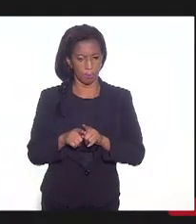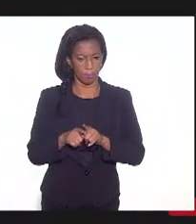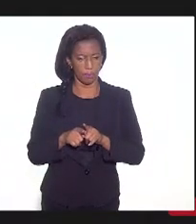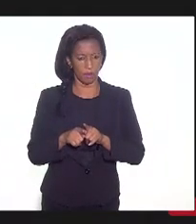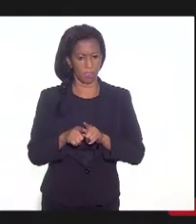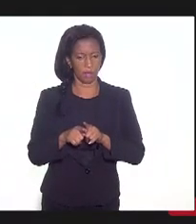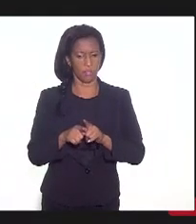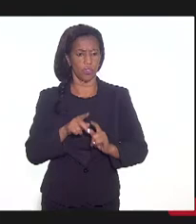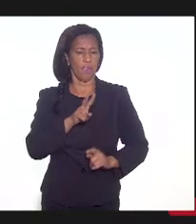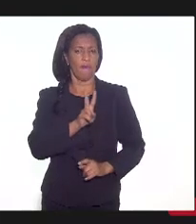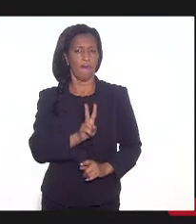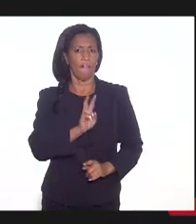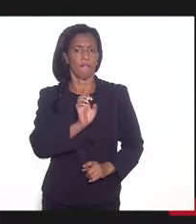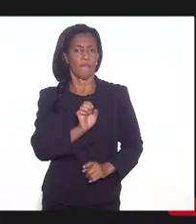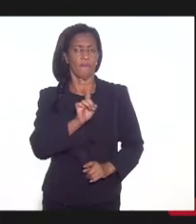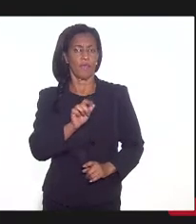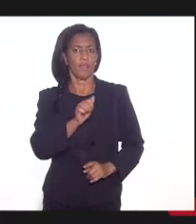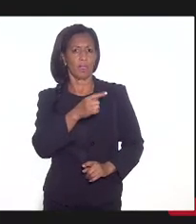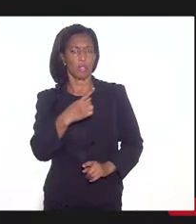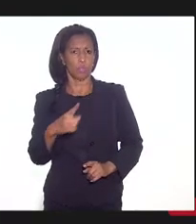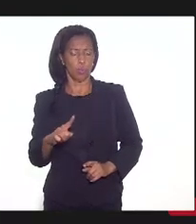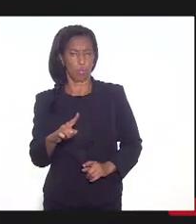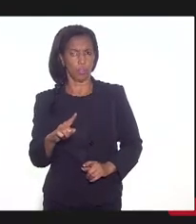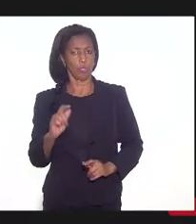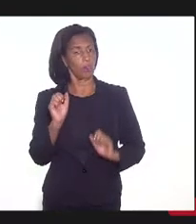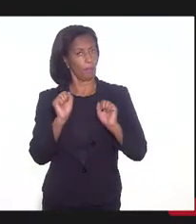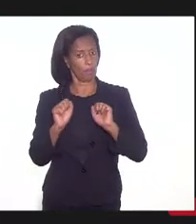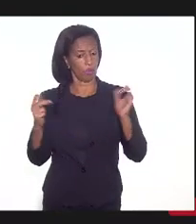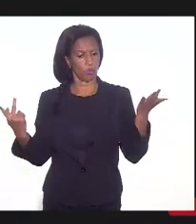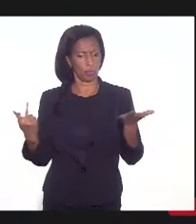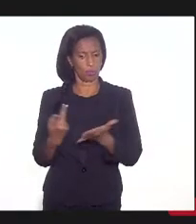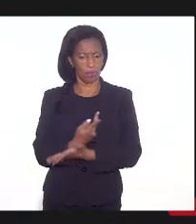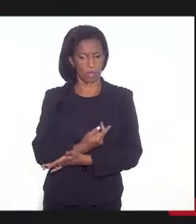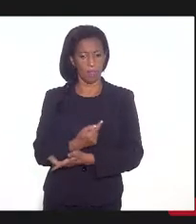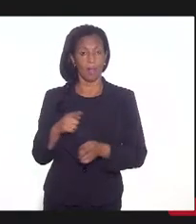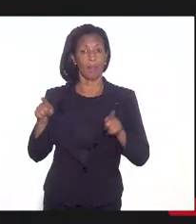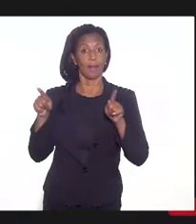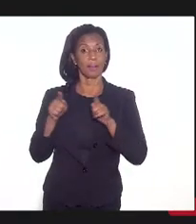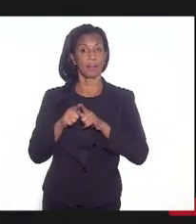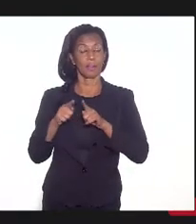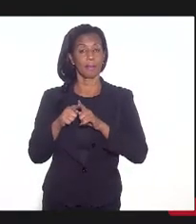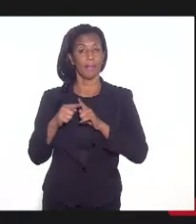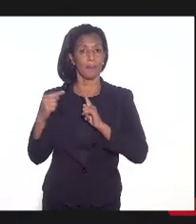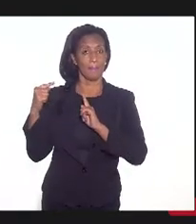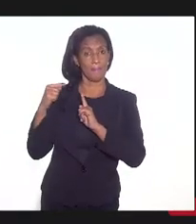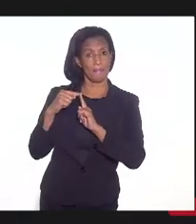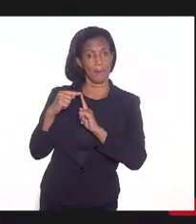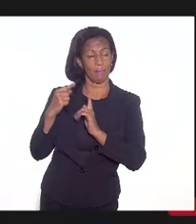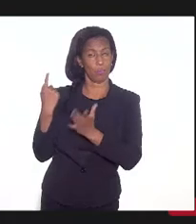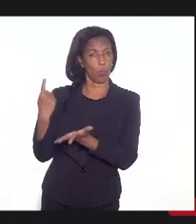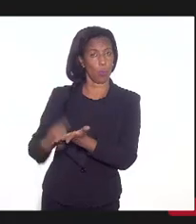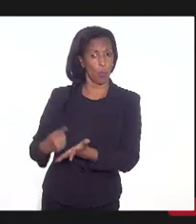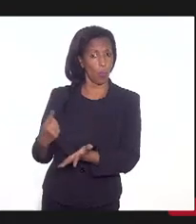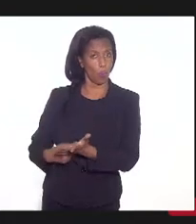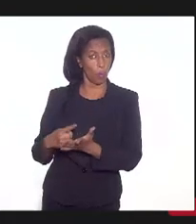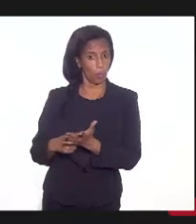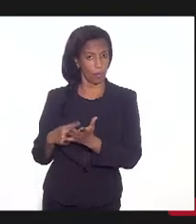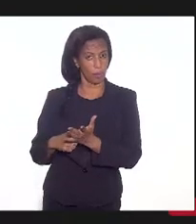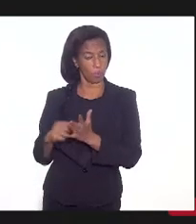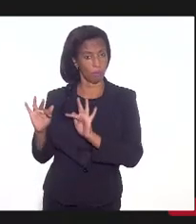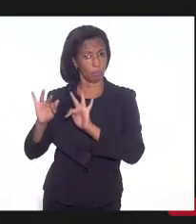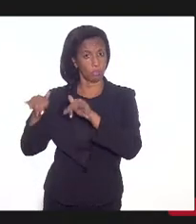e definição de impacto financeiro, e metas e compromissos e hipóteses de encerramento.